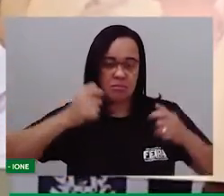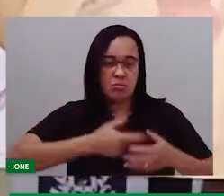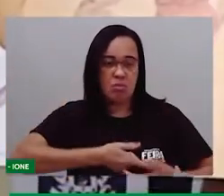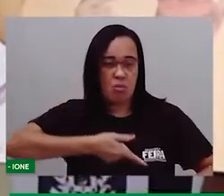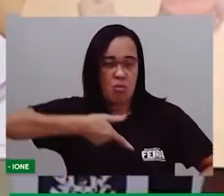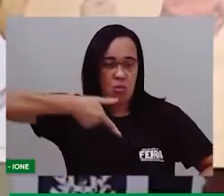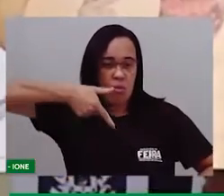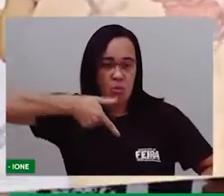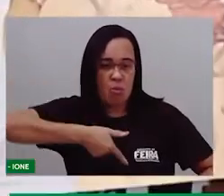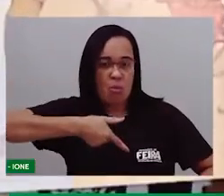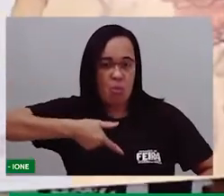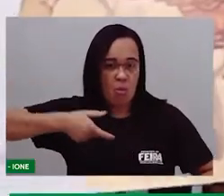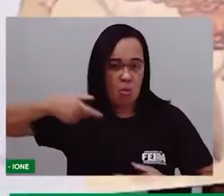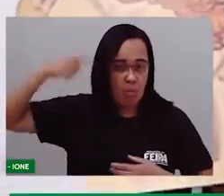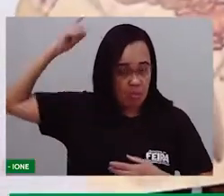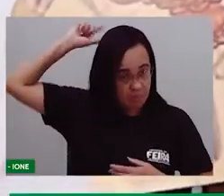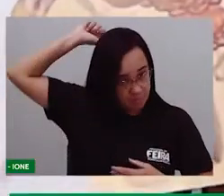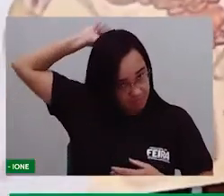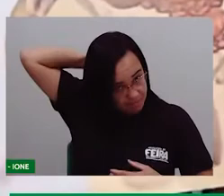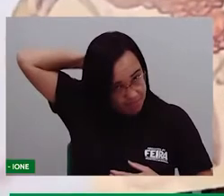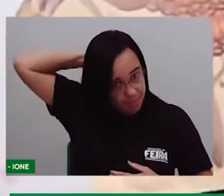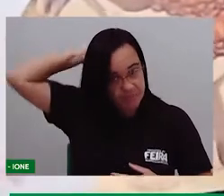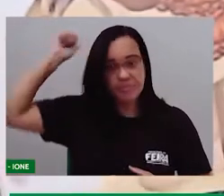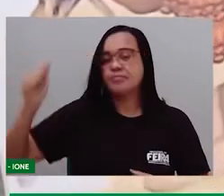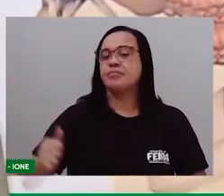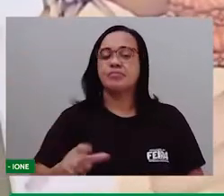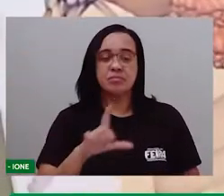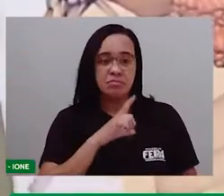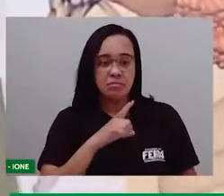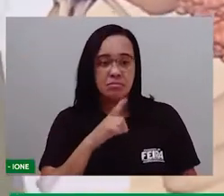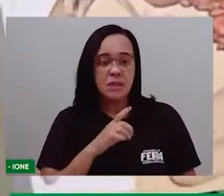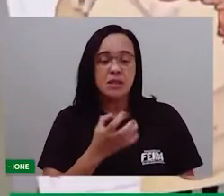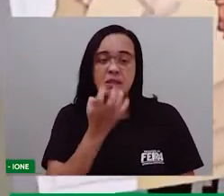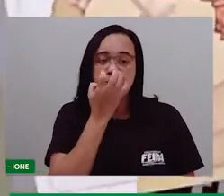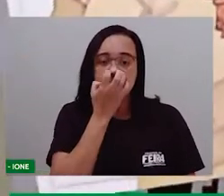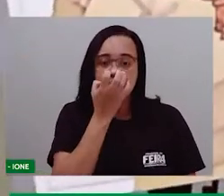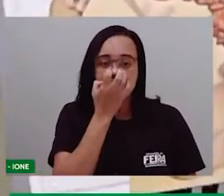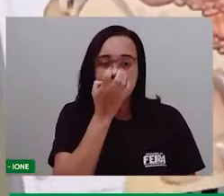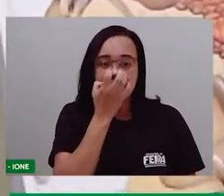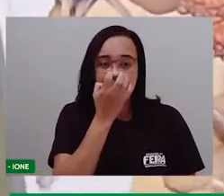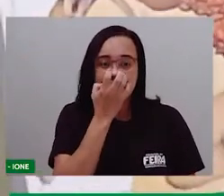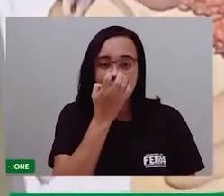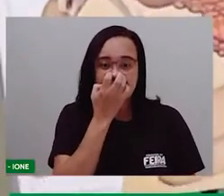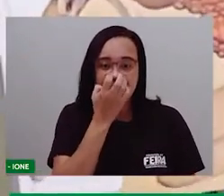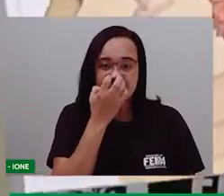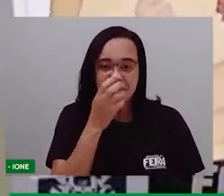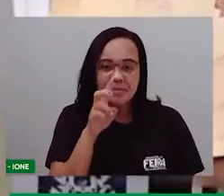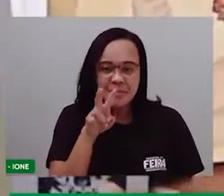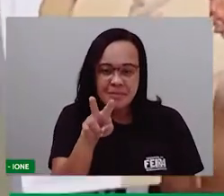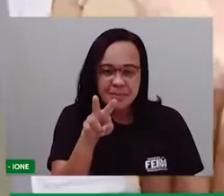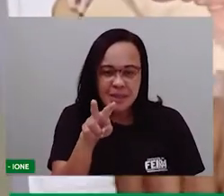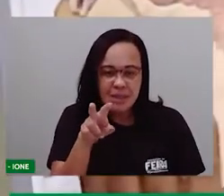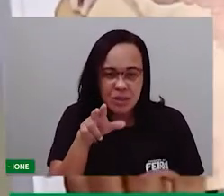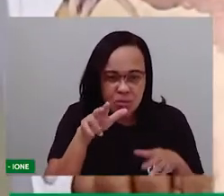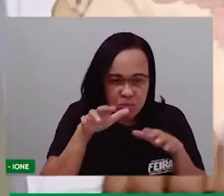presa nas costas. E tem um cachorro aqui, olha o que o cachorro está fazendo.